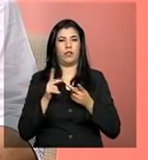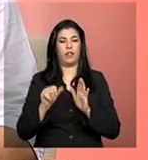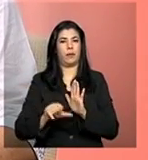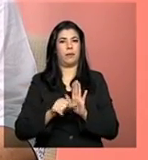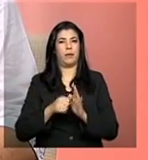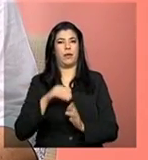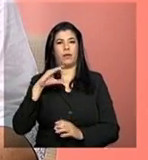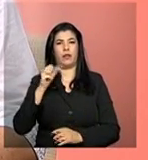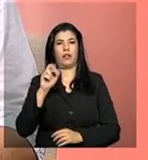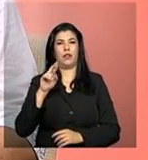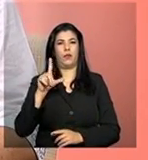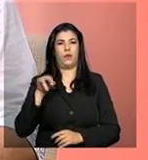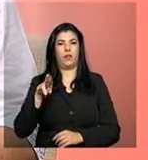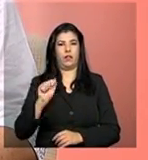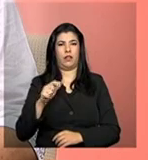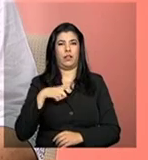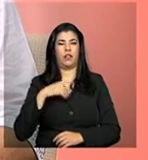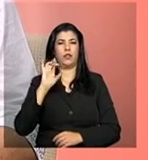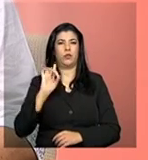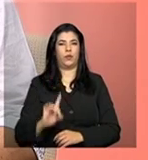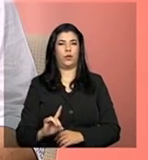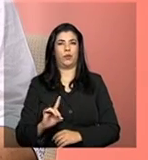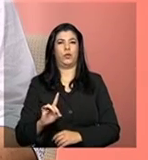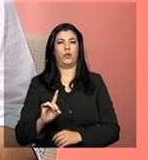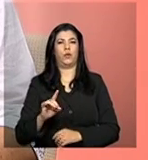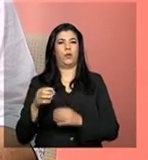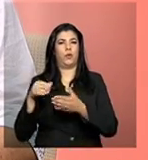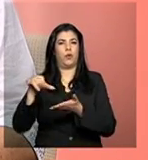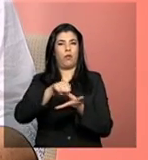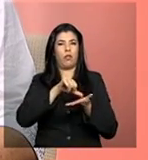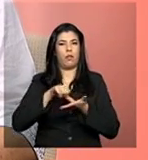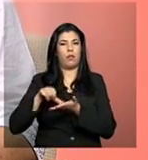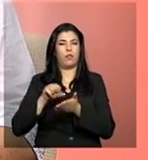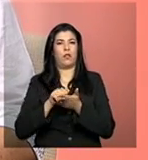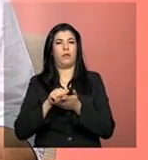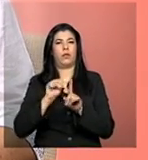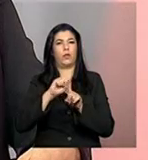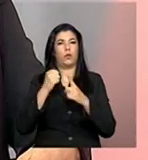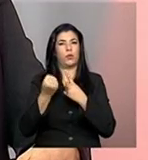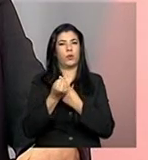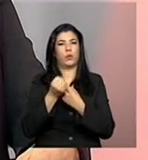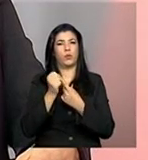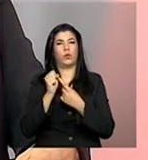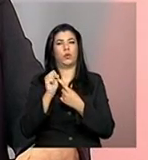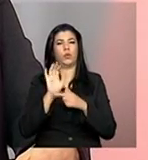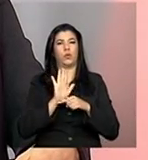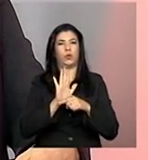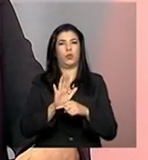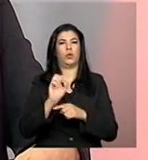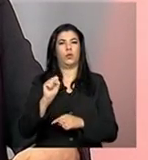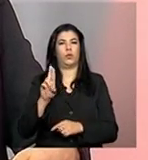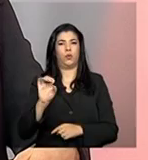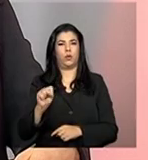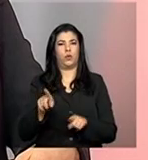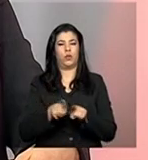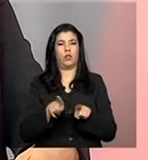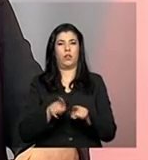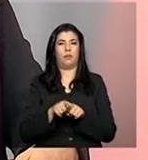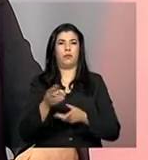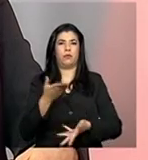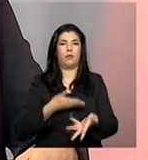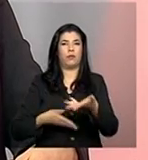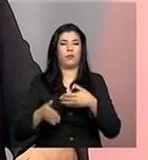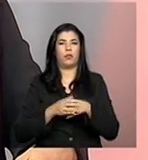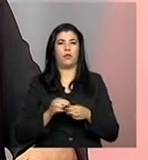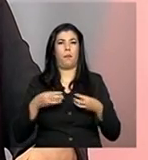Gabas Stuck, diretora do Departamento da Rede Sócio-Assistencial do SUAS, da Secretaria Nacional de Assistência Social do MDS,